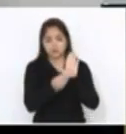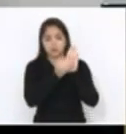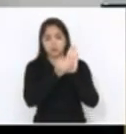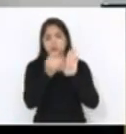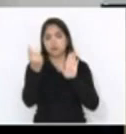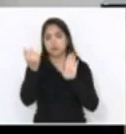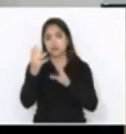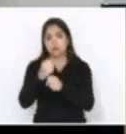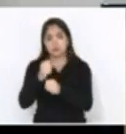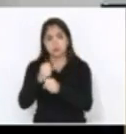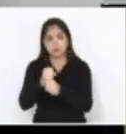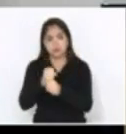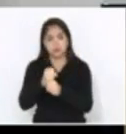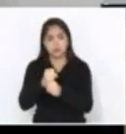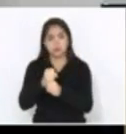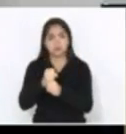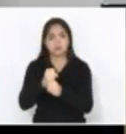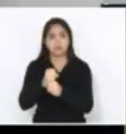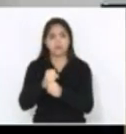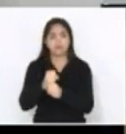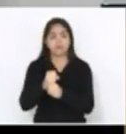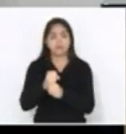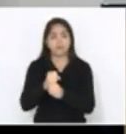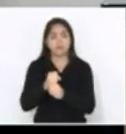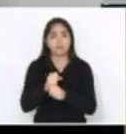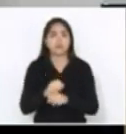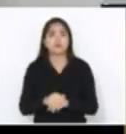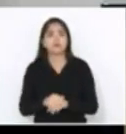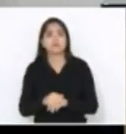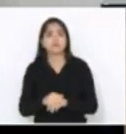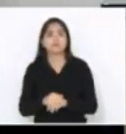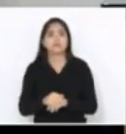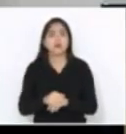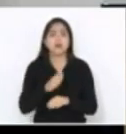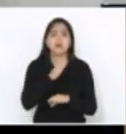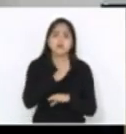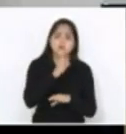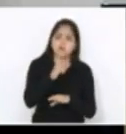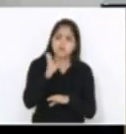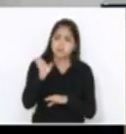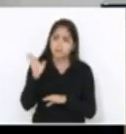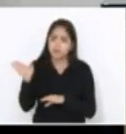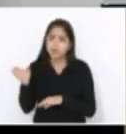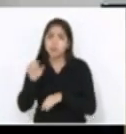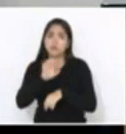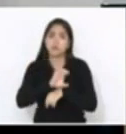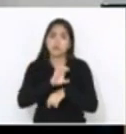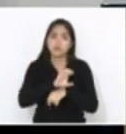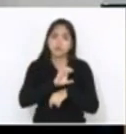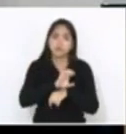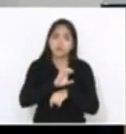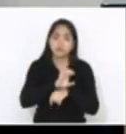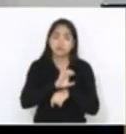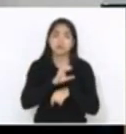orçamento. Aí eu fui, rodei o Estado inteiro com as